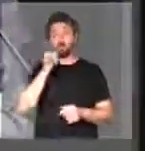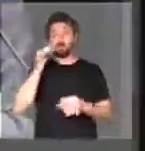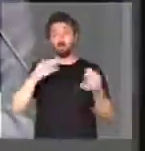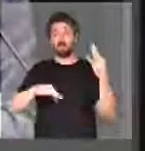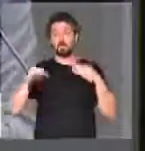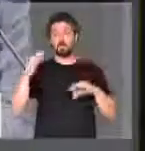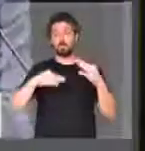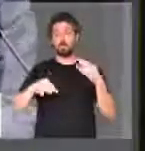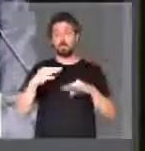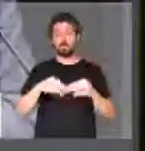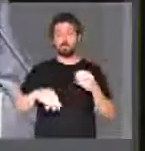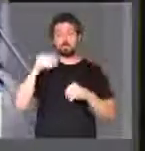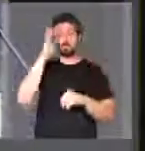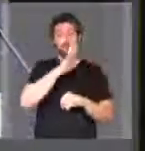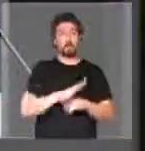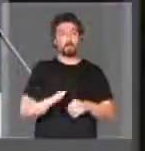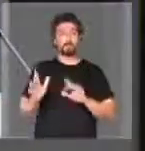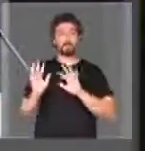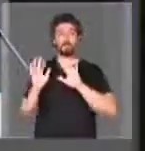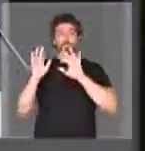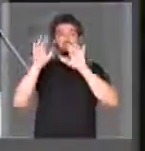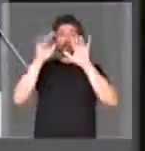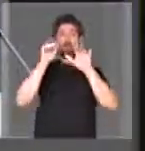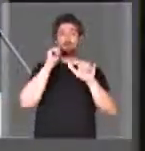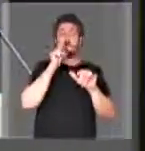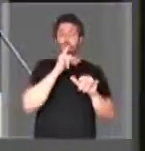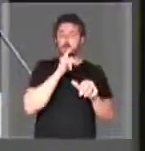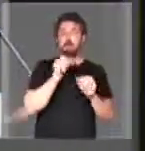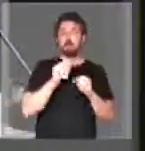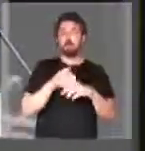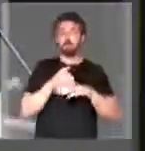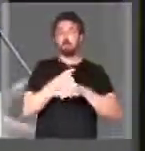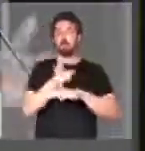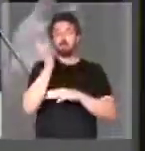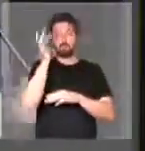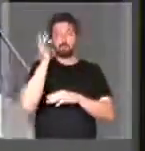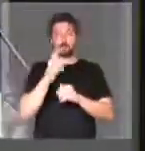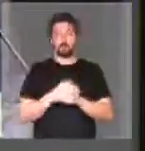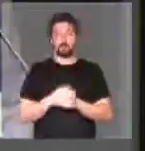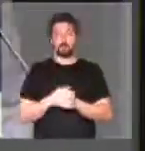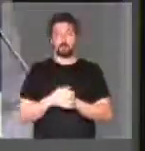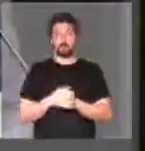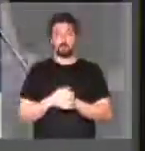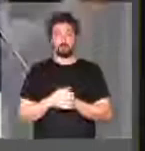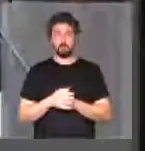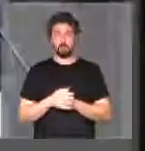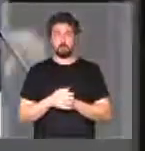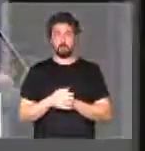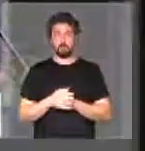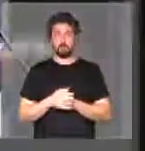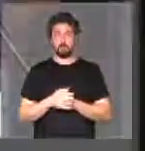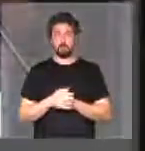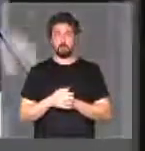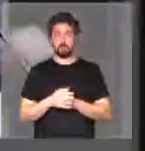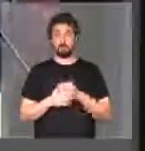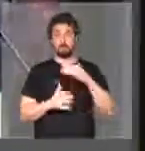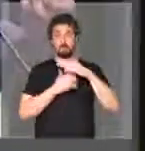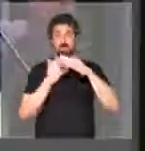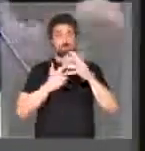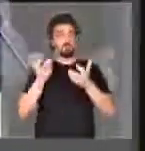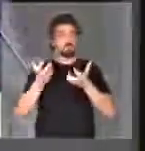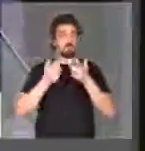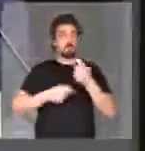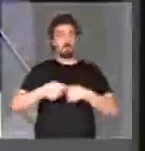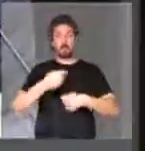turistas que venham do Brasil inteiro, do Estado Amapá, possam com facilidade lá adentrar, empresários que